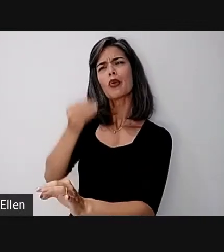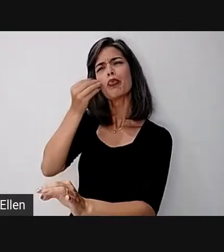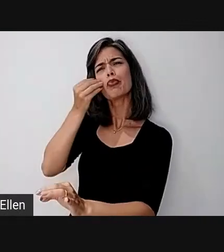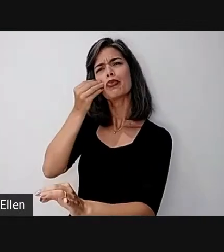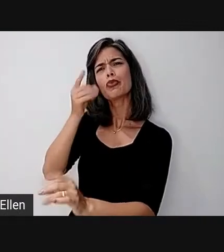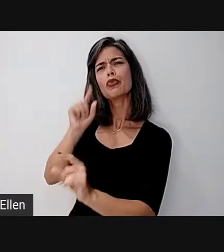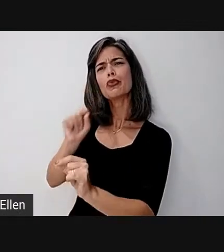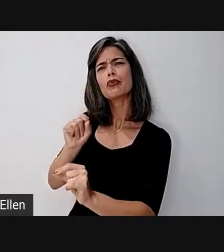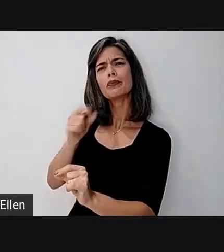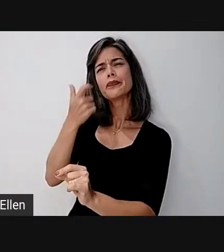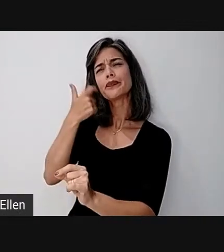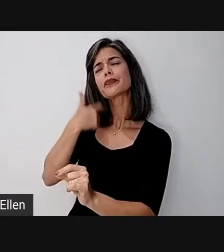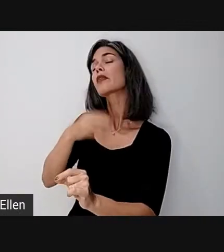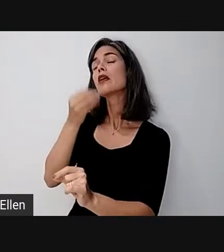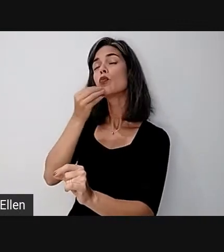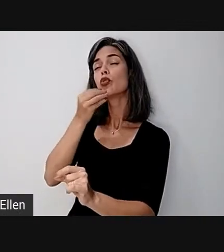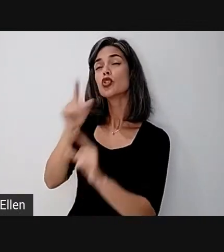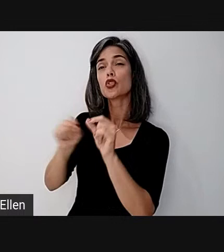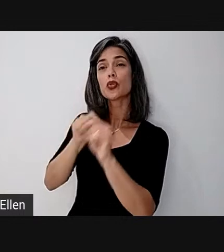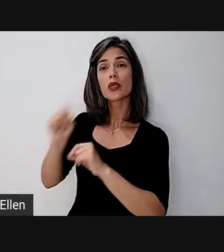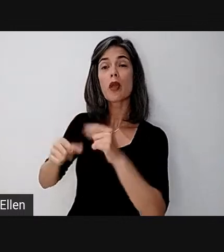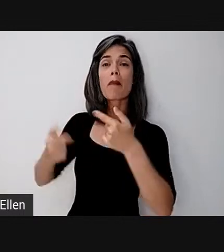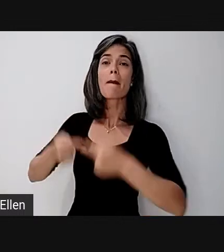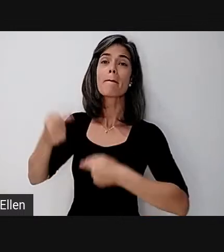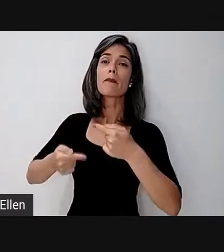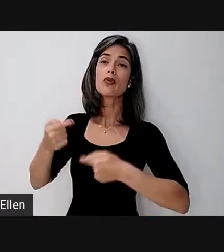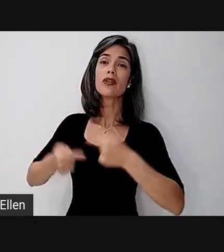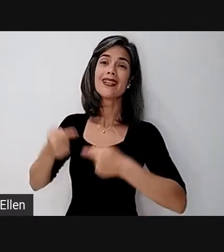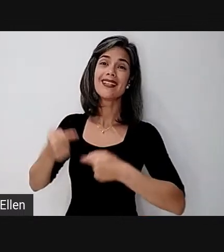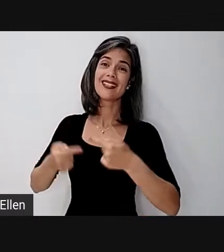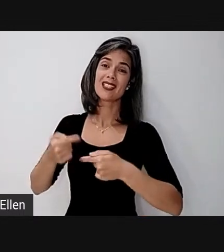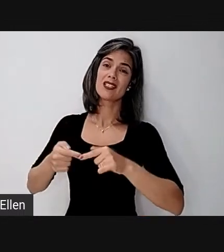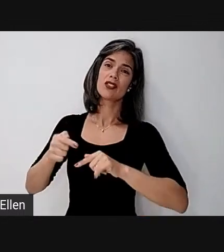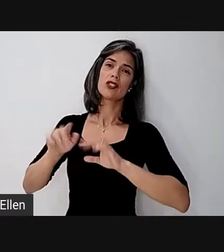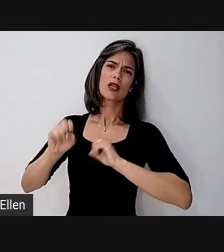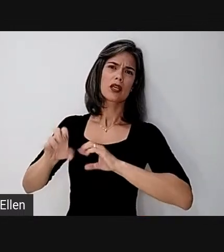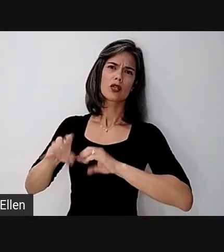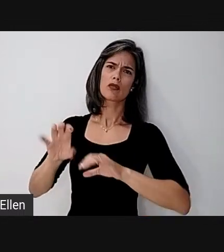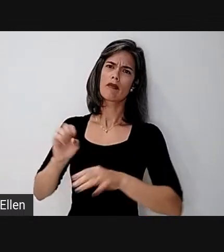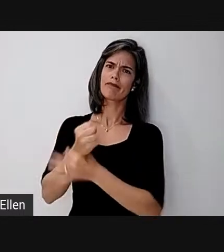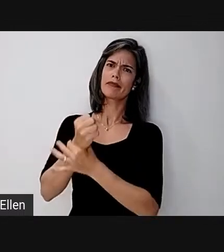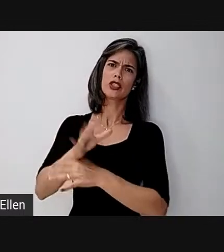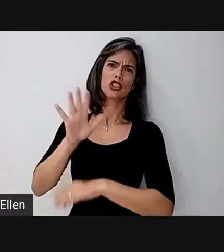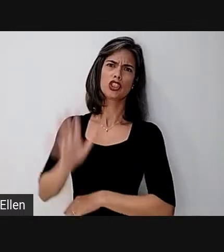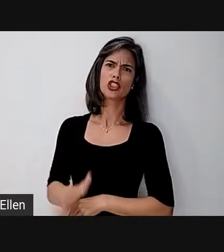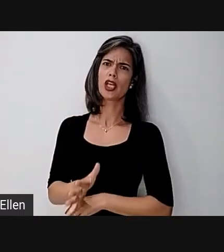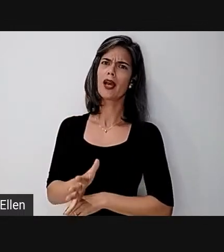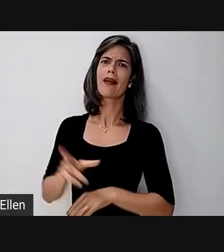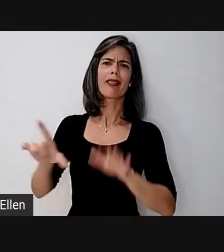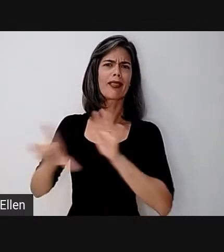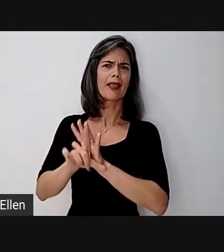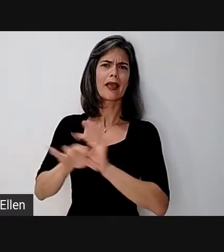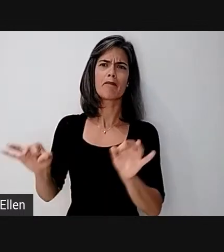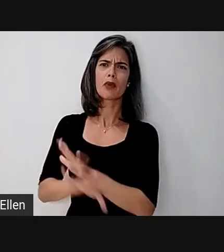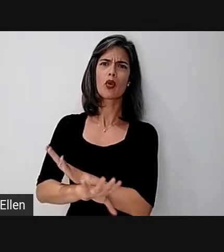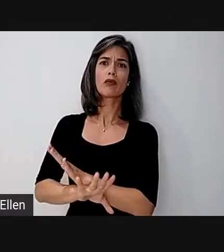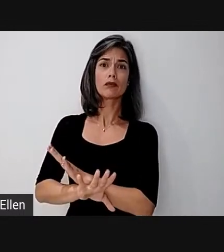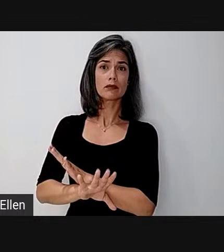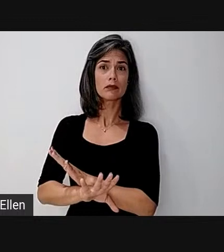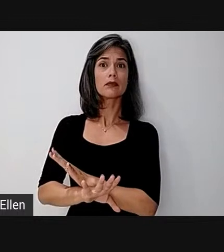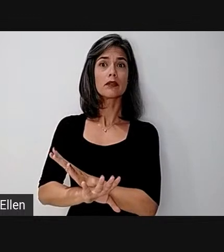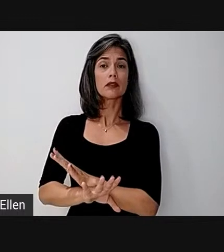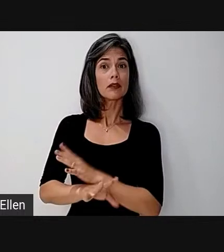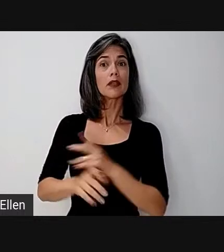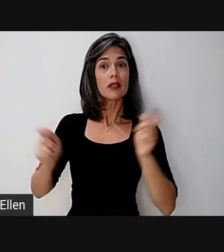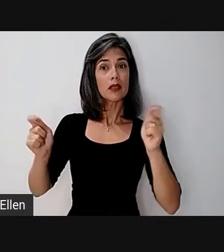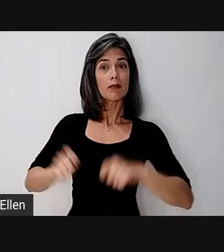uma simplificação de uma política educacional já bastante definida e com financiamento e legislações próprias, capazes de